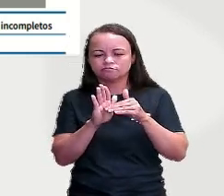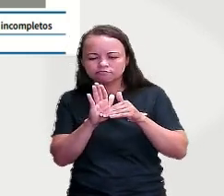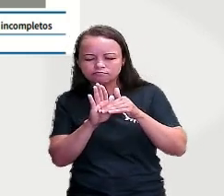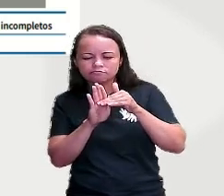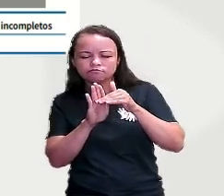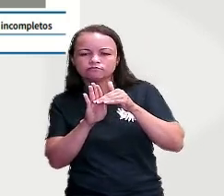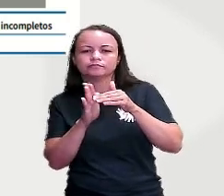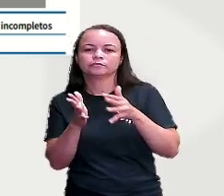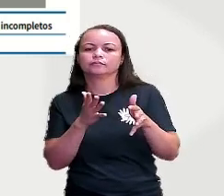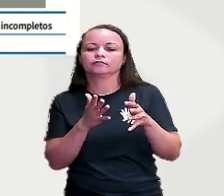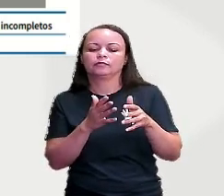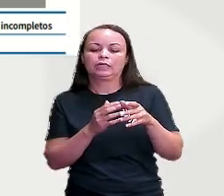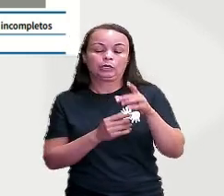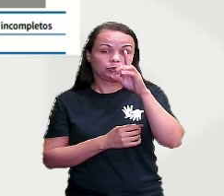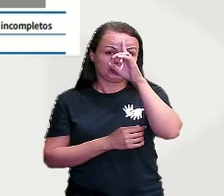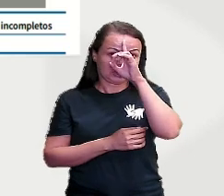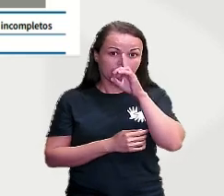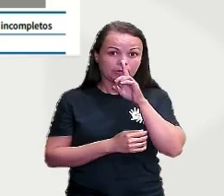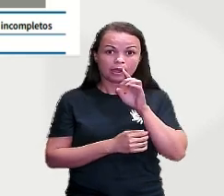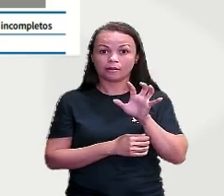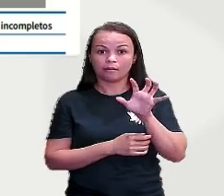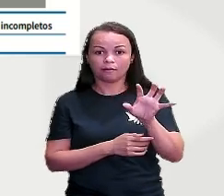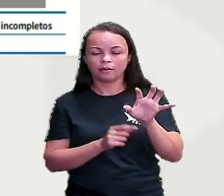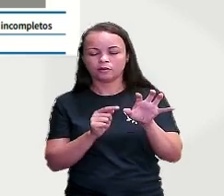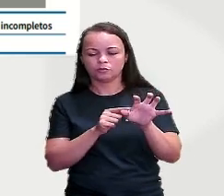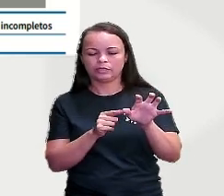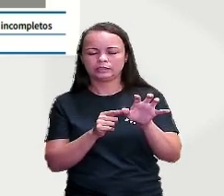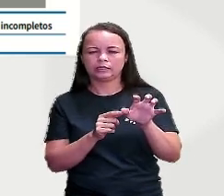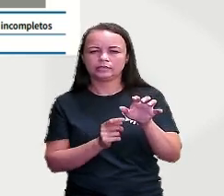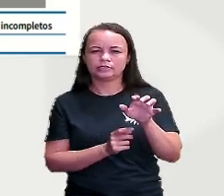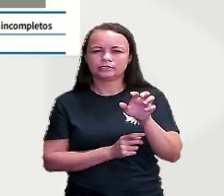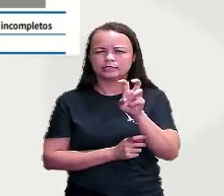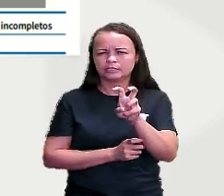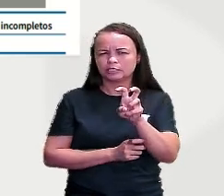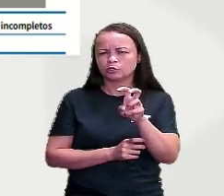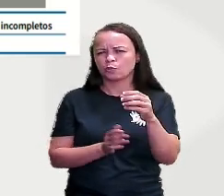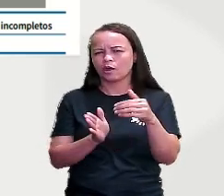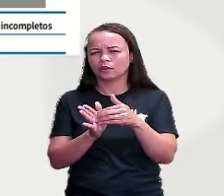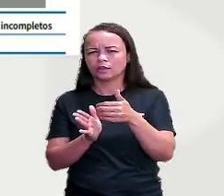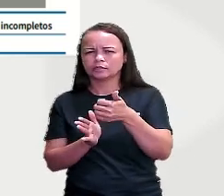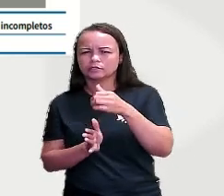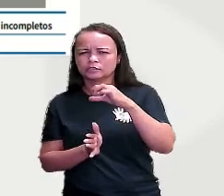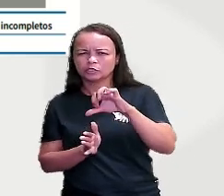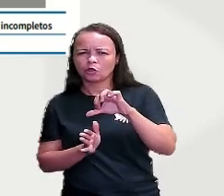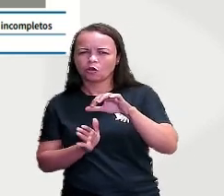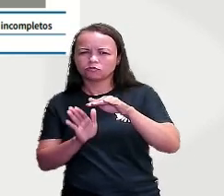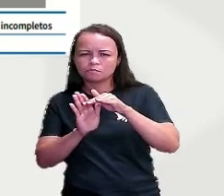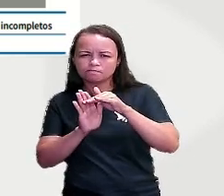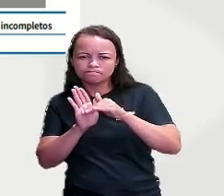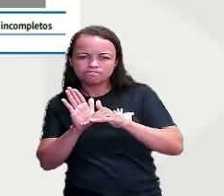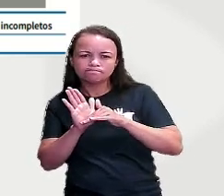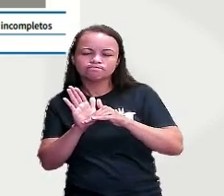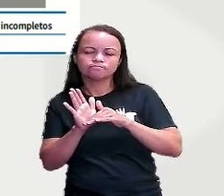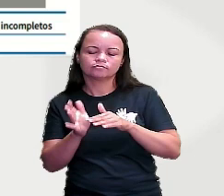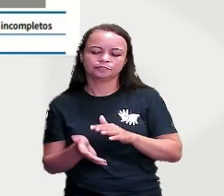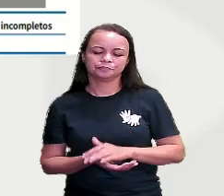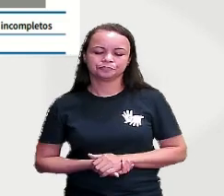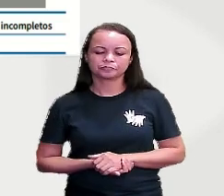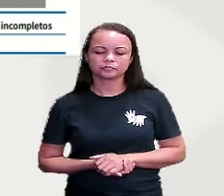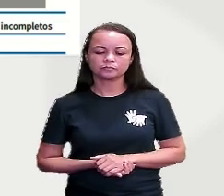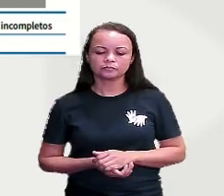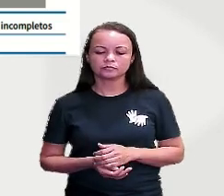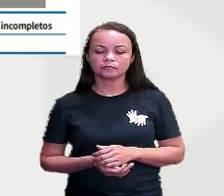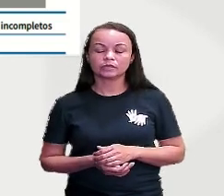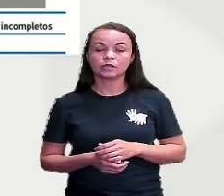Esse de amarelo está entre 5% e 19%, moderadamente baixa. Esse verde